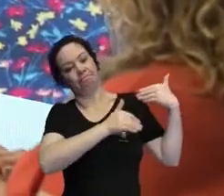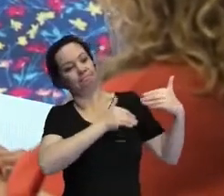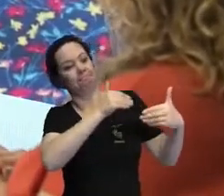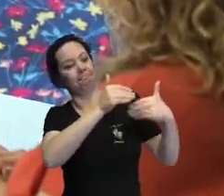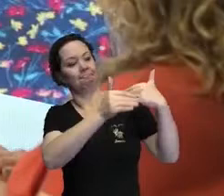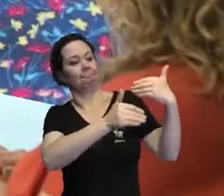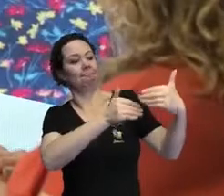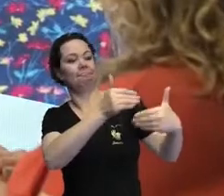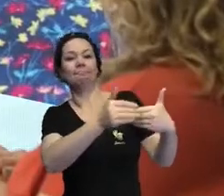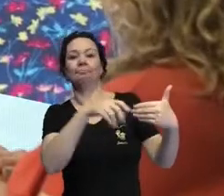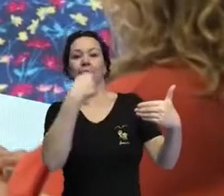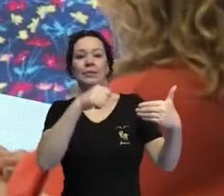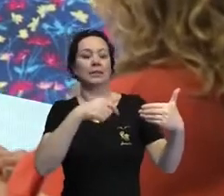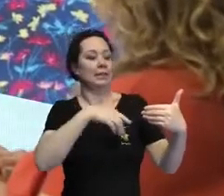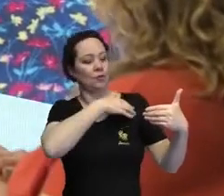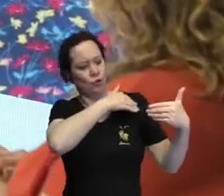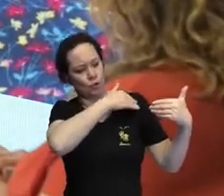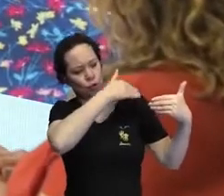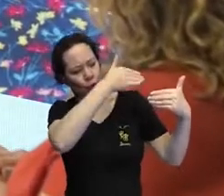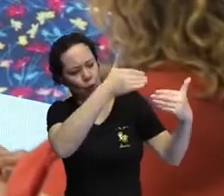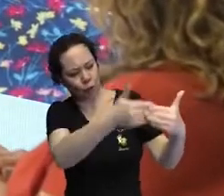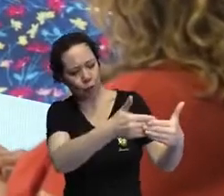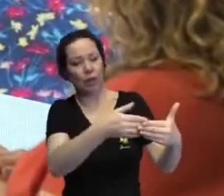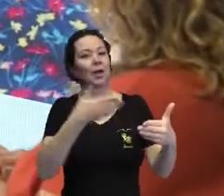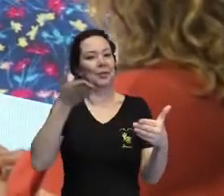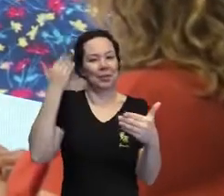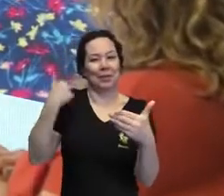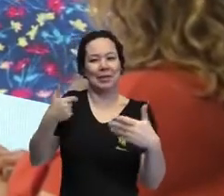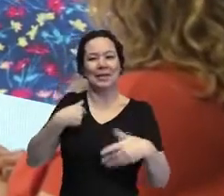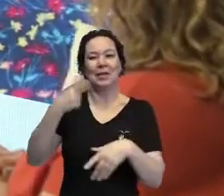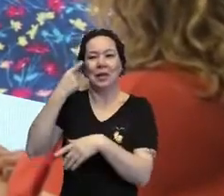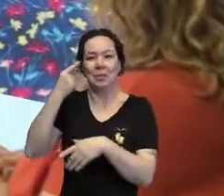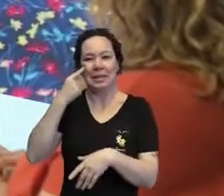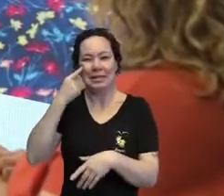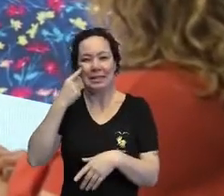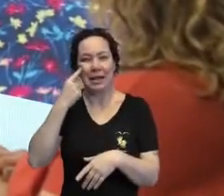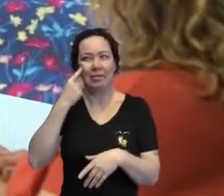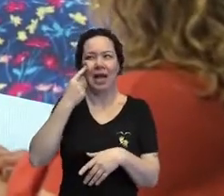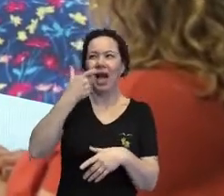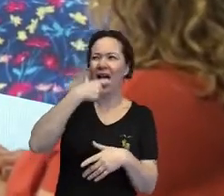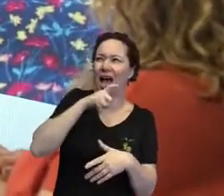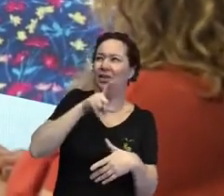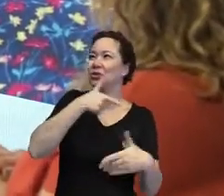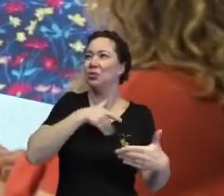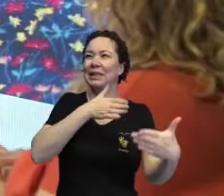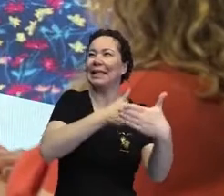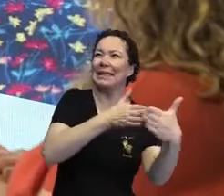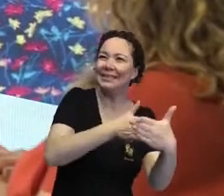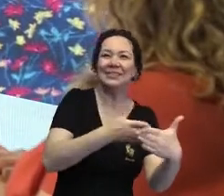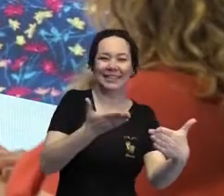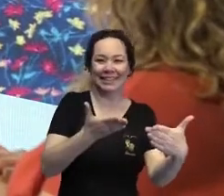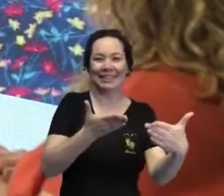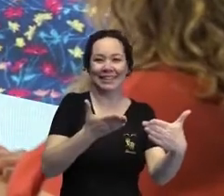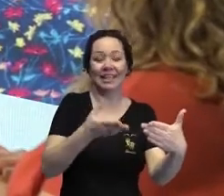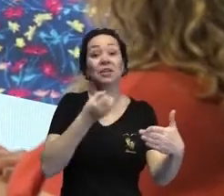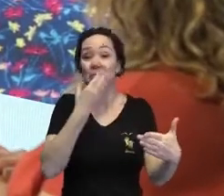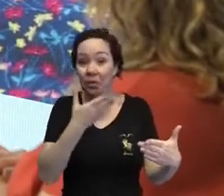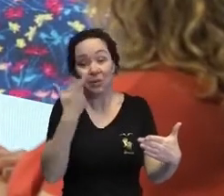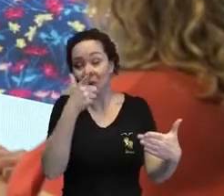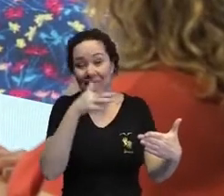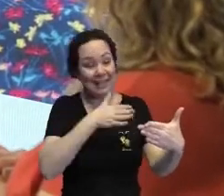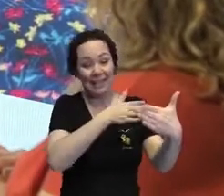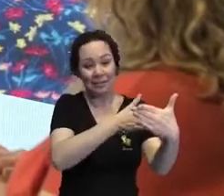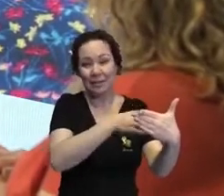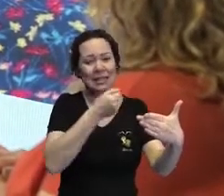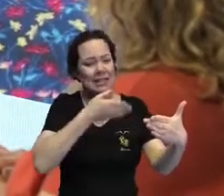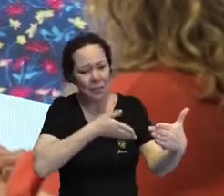certeza, antigamente eu achava, hoje eu já tenho certeza, que não tem linha de chegada. E que bom que não tem. Porque a gente está